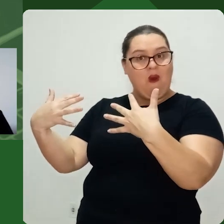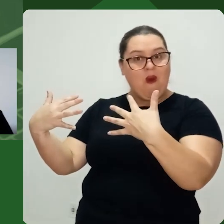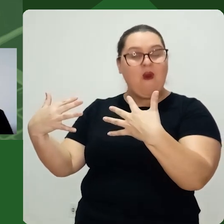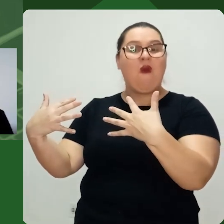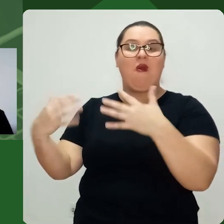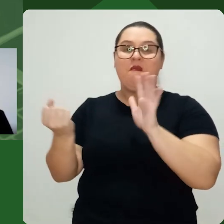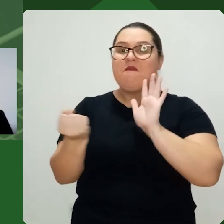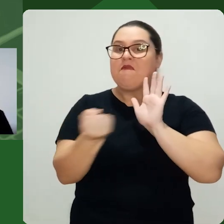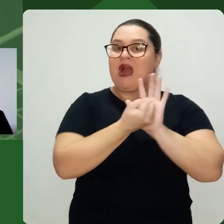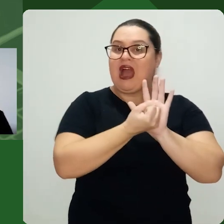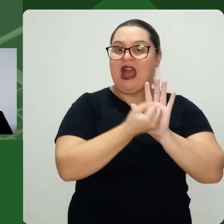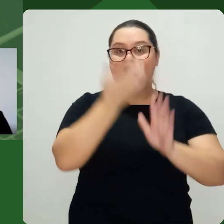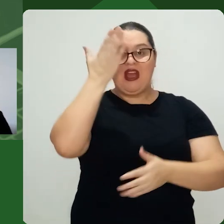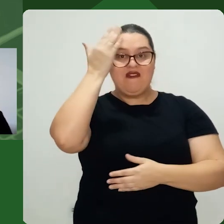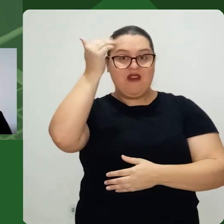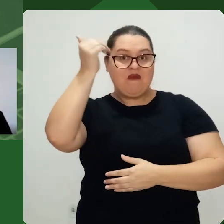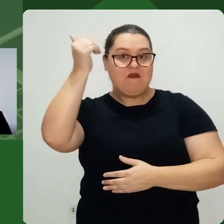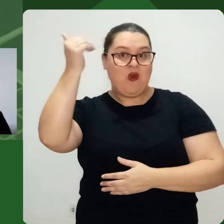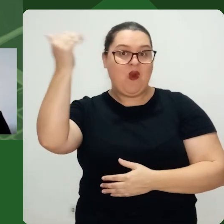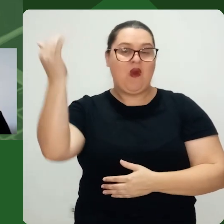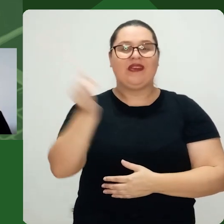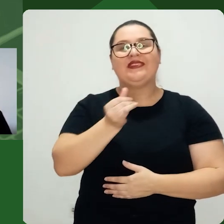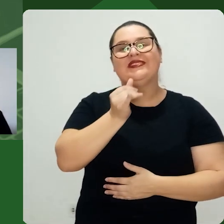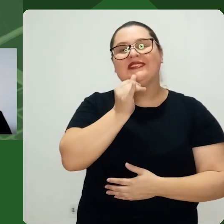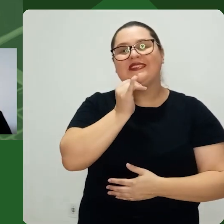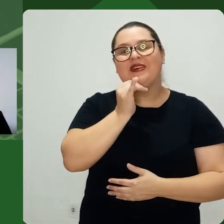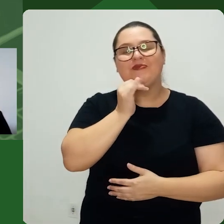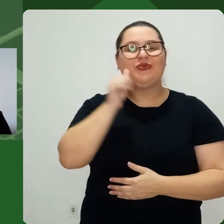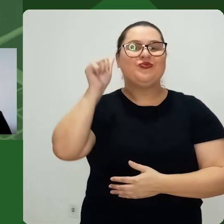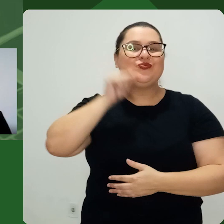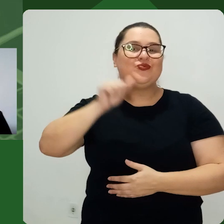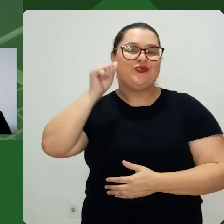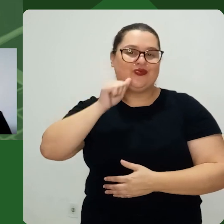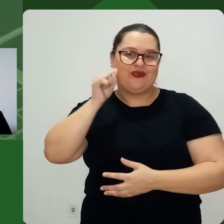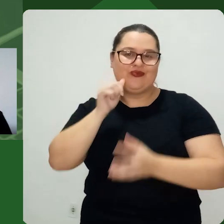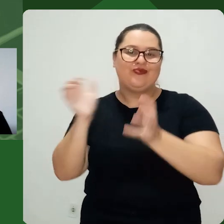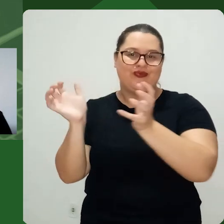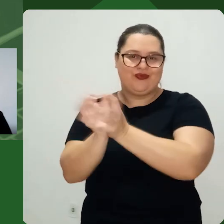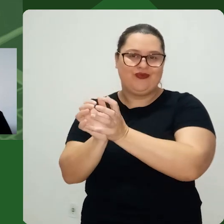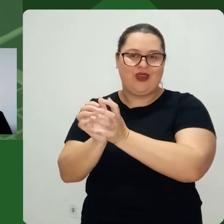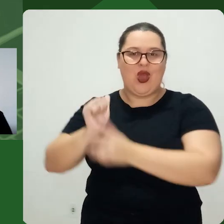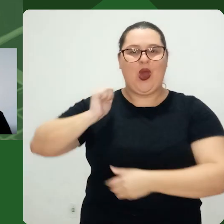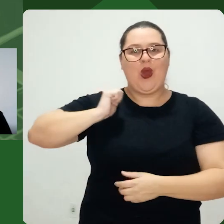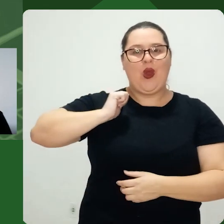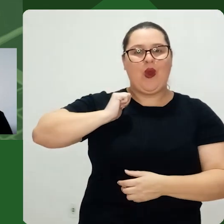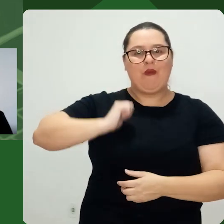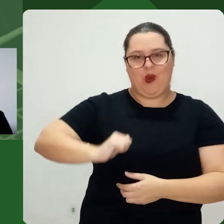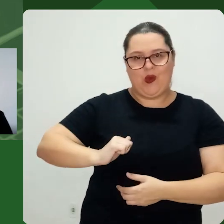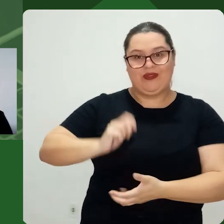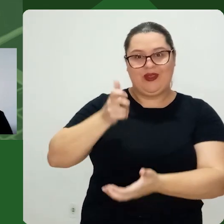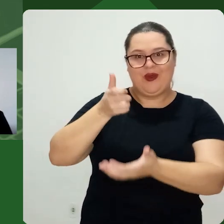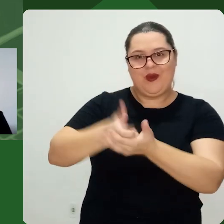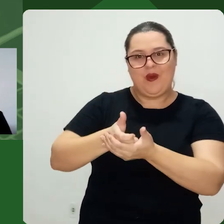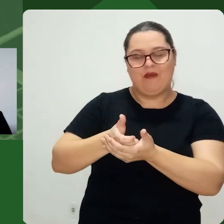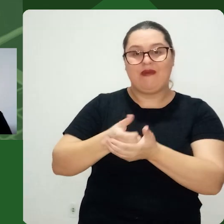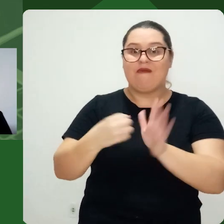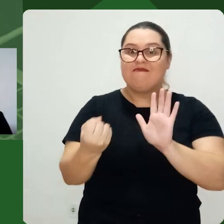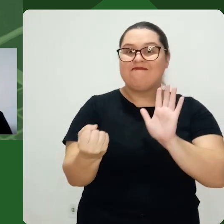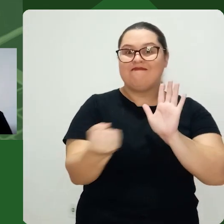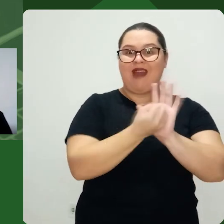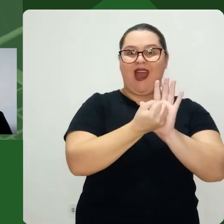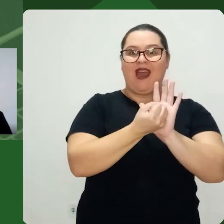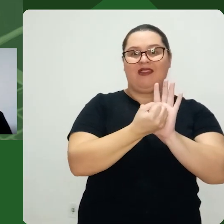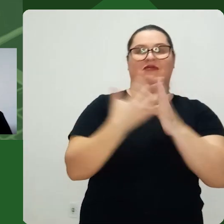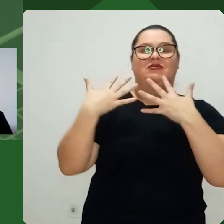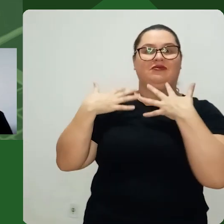sociedade E um exemplo muito típico Disso seria o caso de Mulher, pensando em nós,